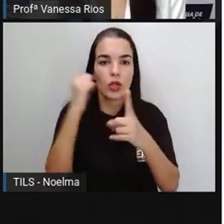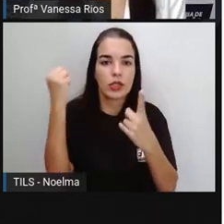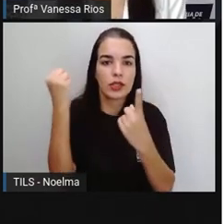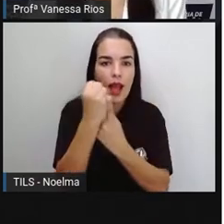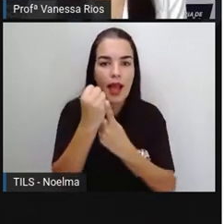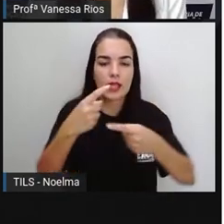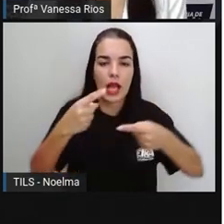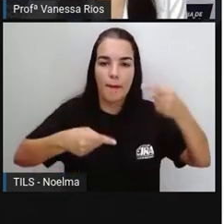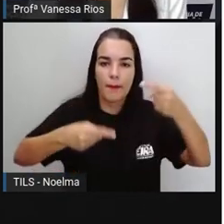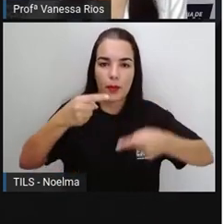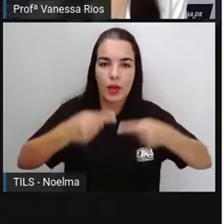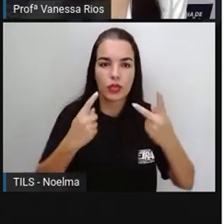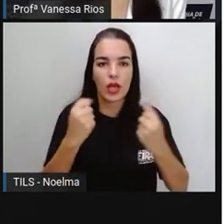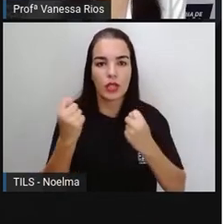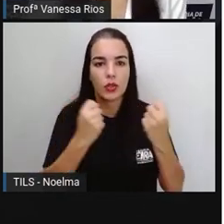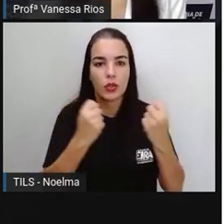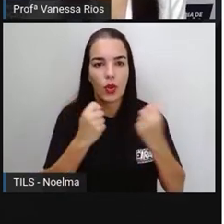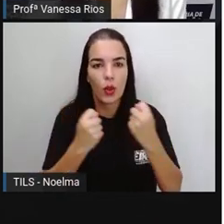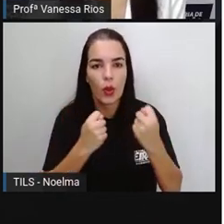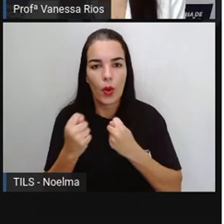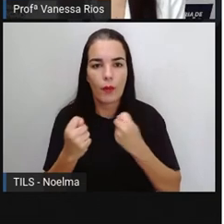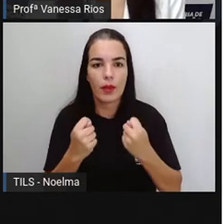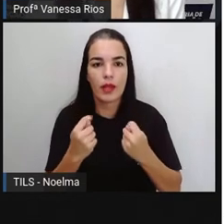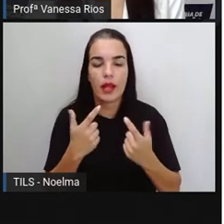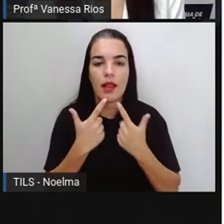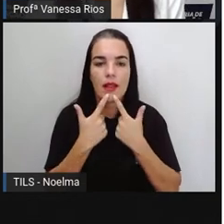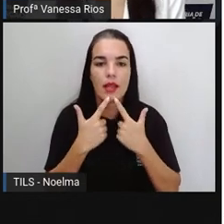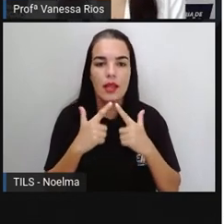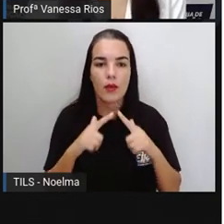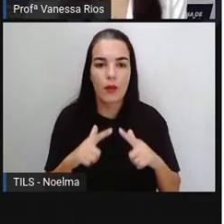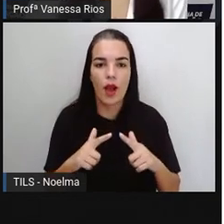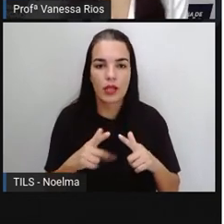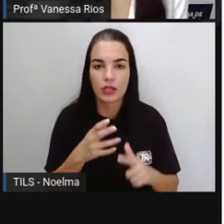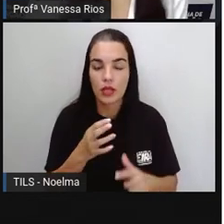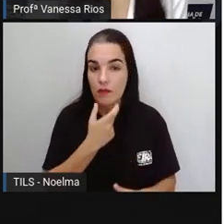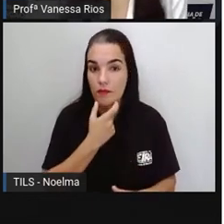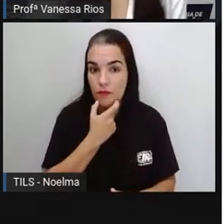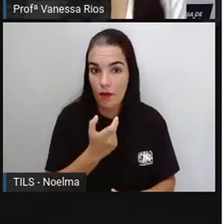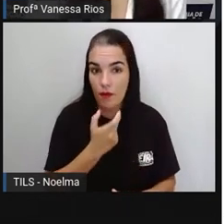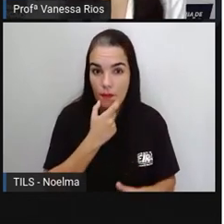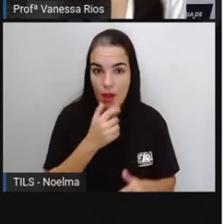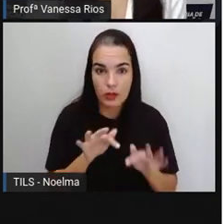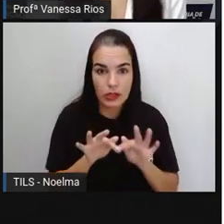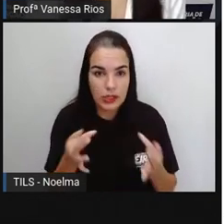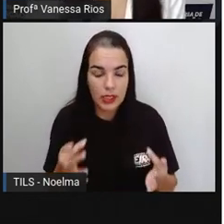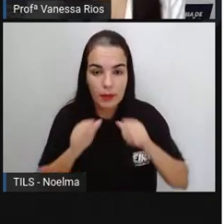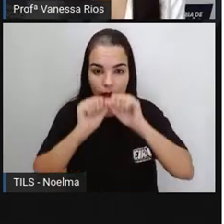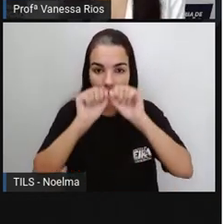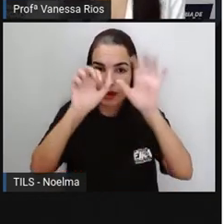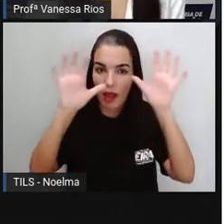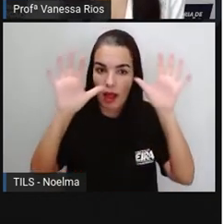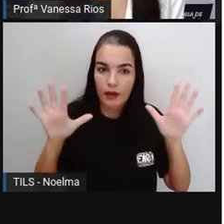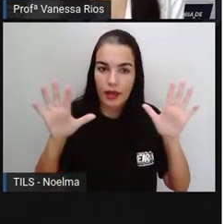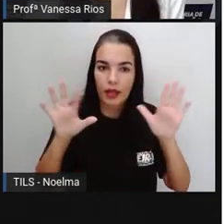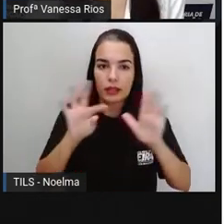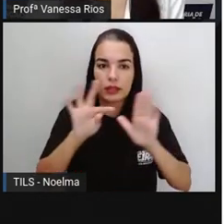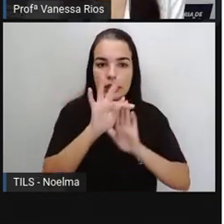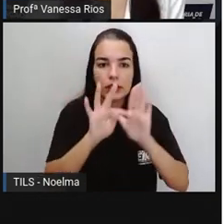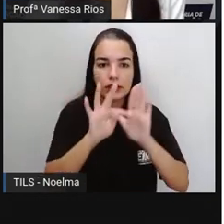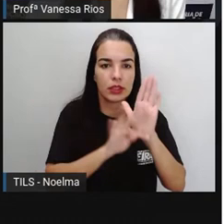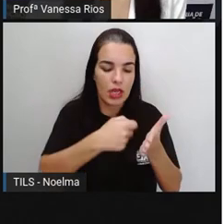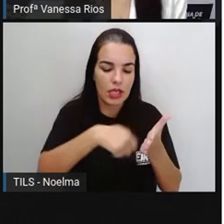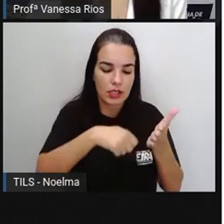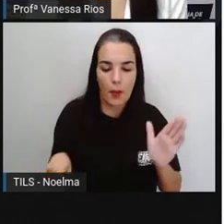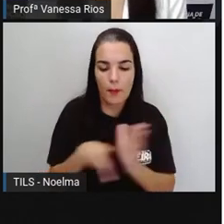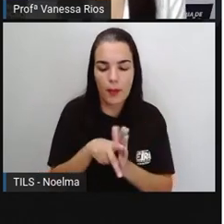discurso direto e indireto, objetividade e subjetividade, textos assinados pelo